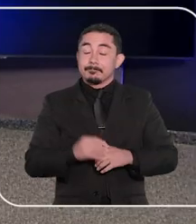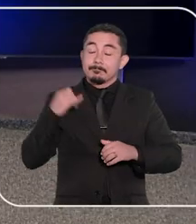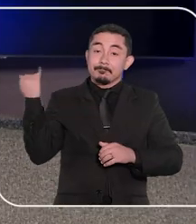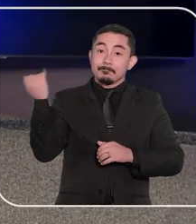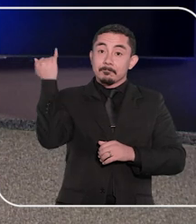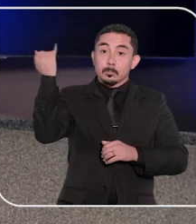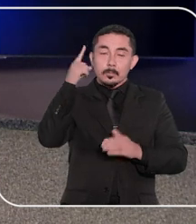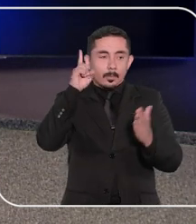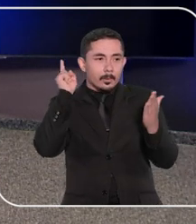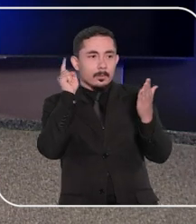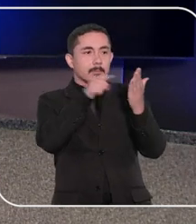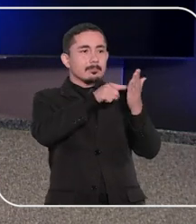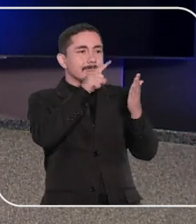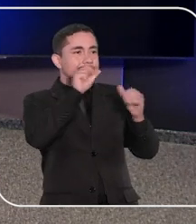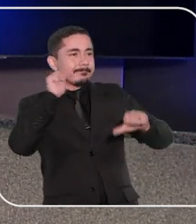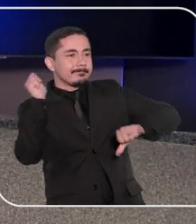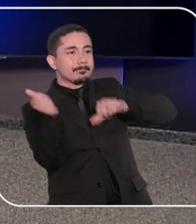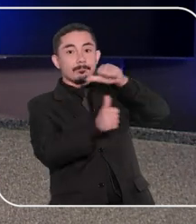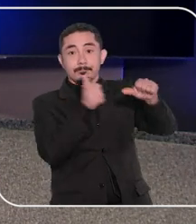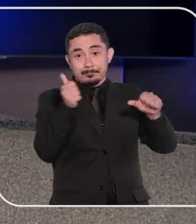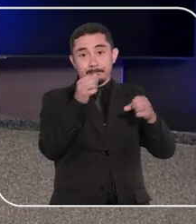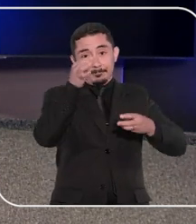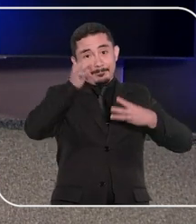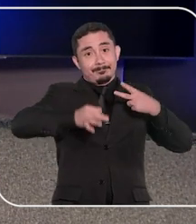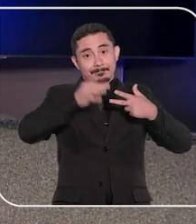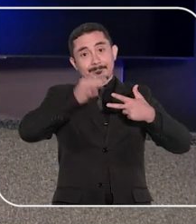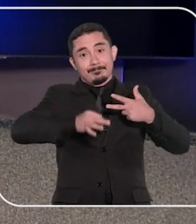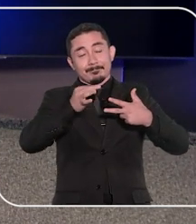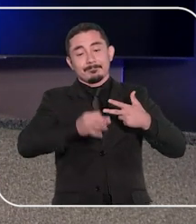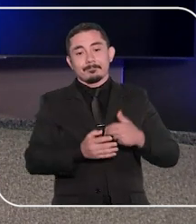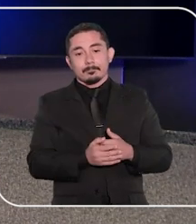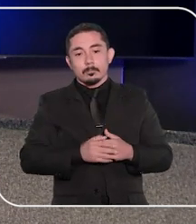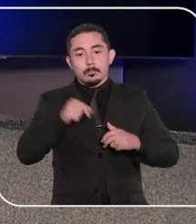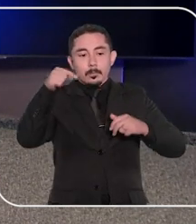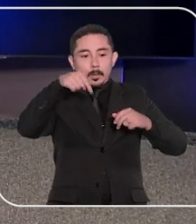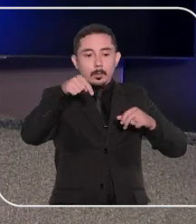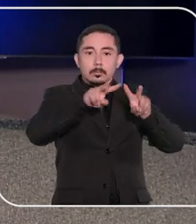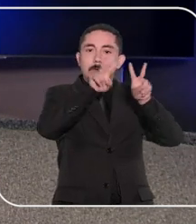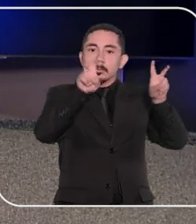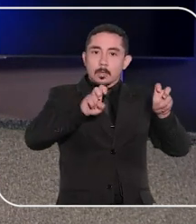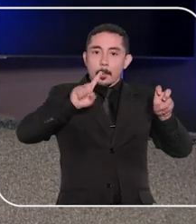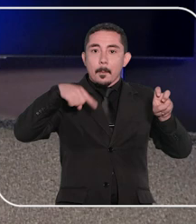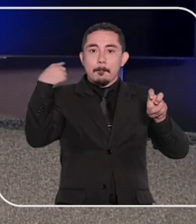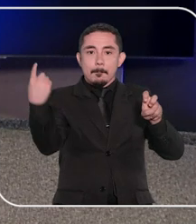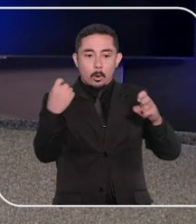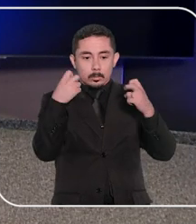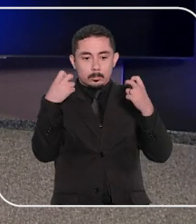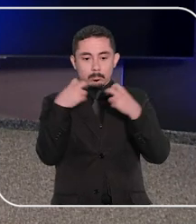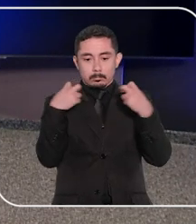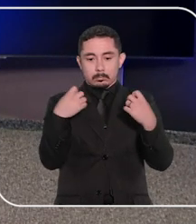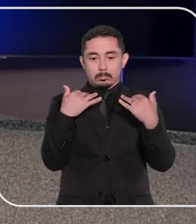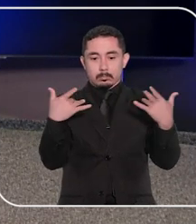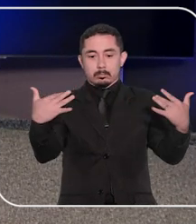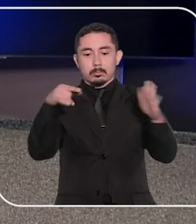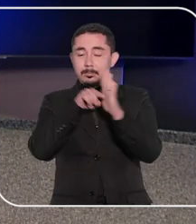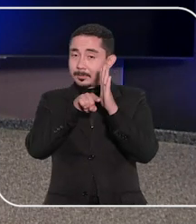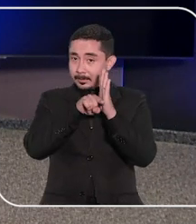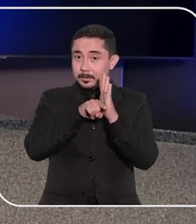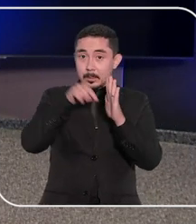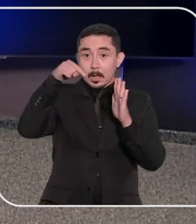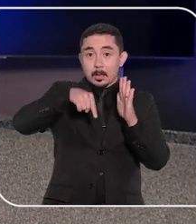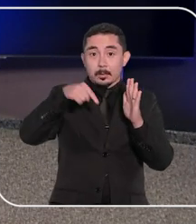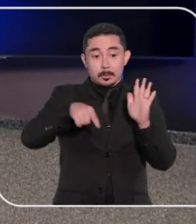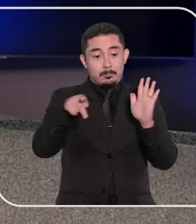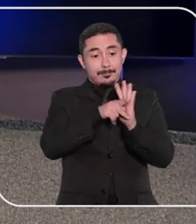importância das metas de inovação no Poder Judiciário. Esse é o tema da próxima audiência pública que será